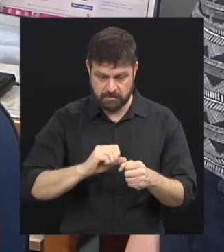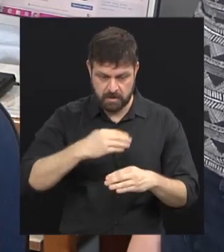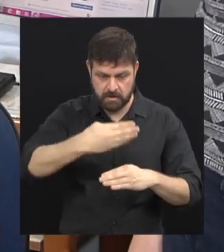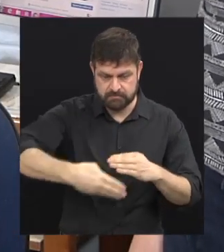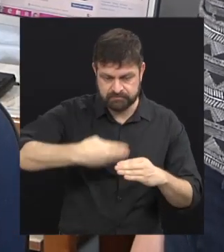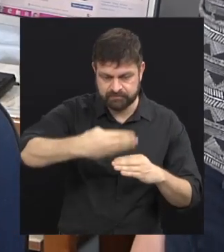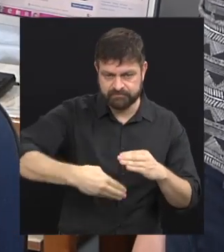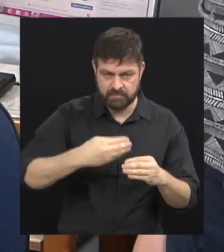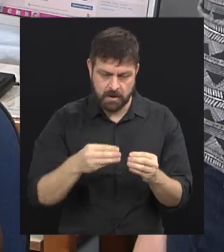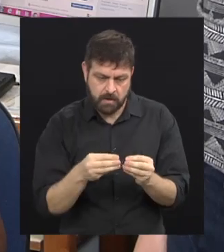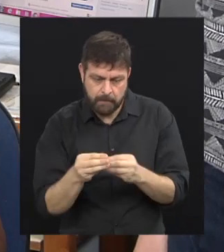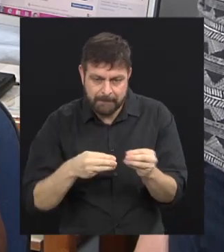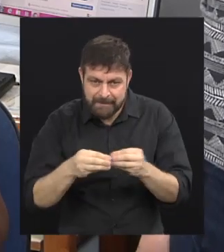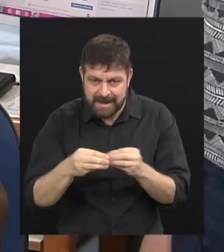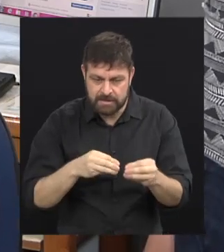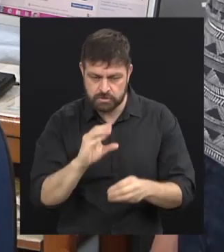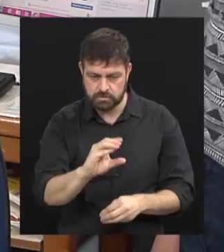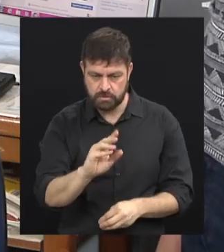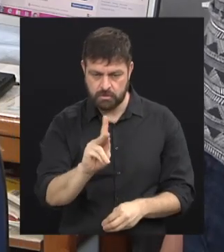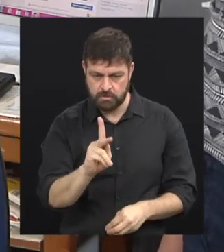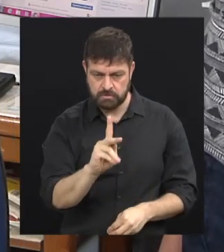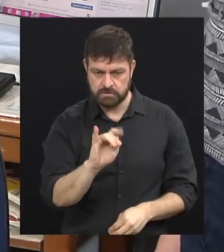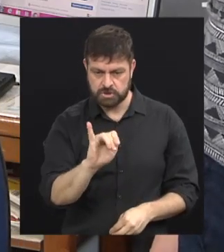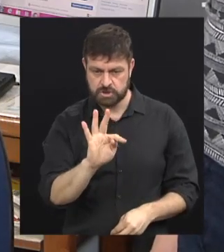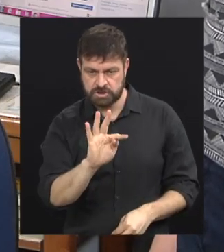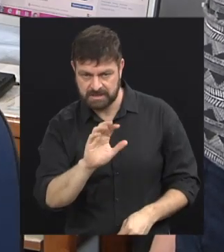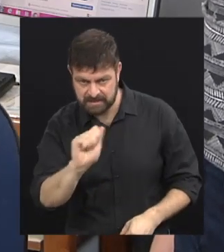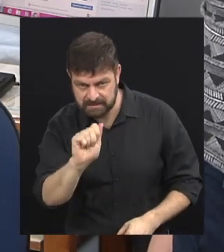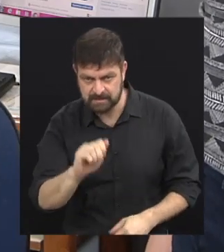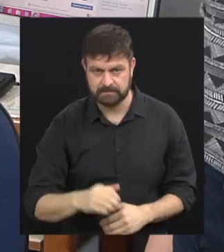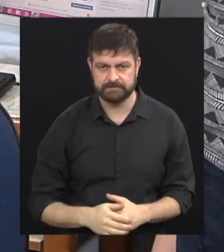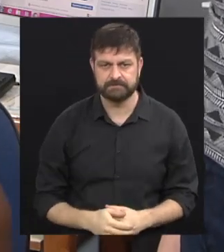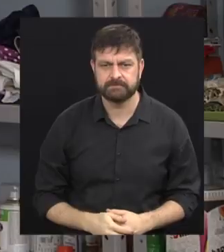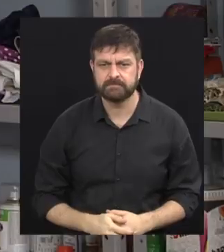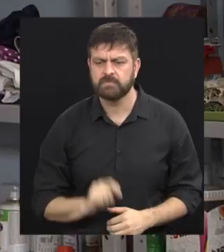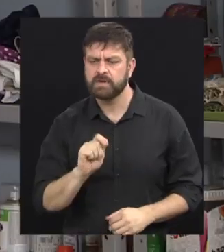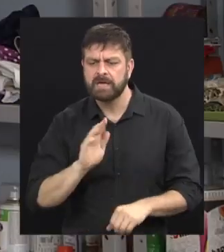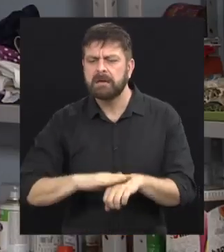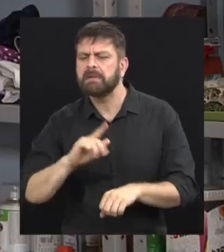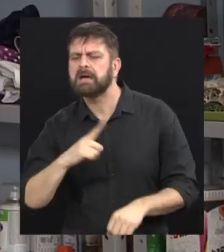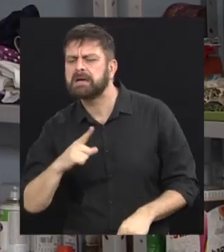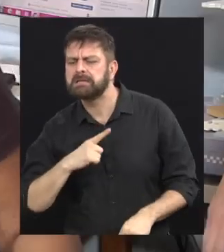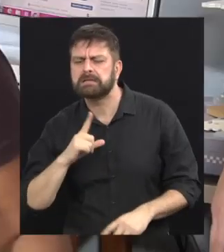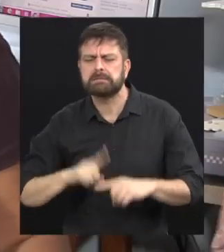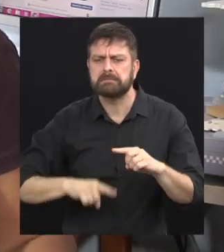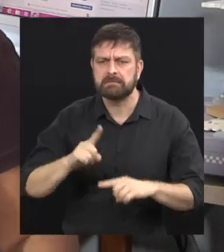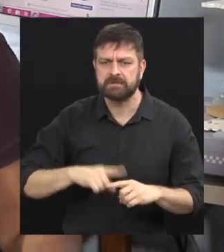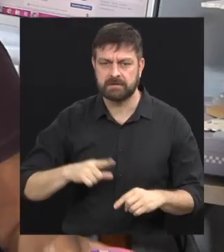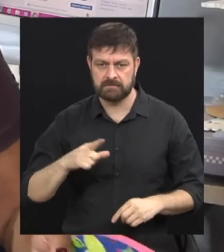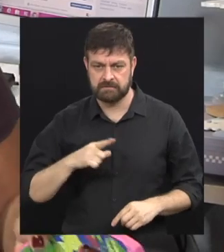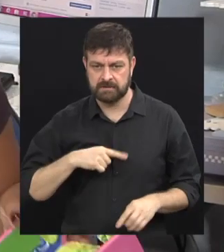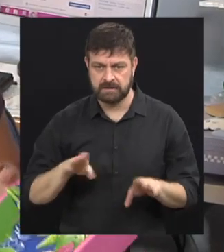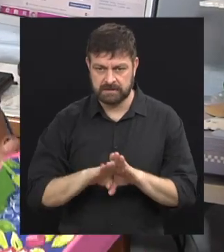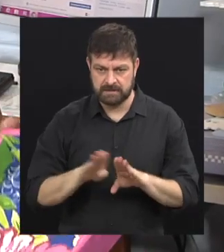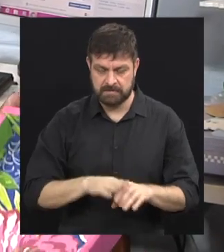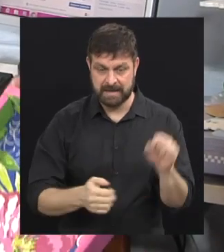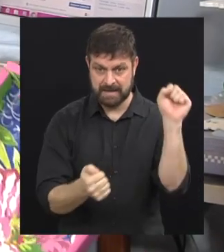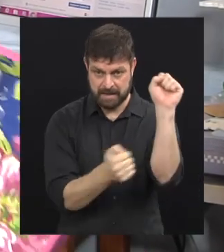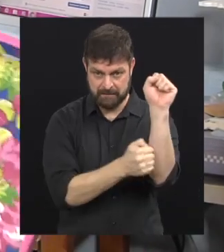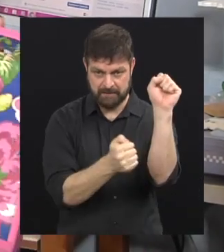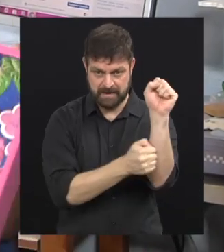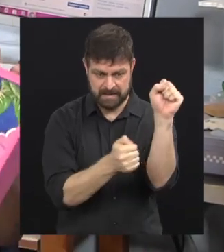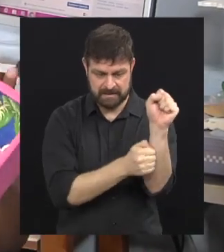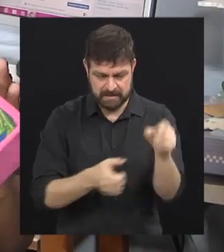artesanato, na chita. O que mais tem de produto que sai daqui? são os MCDF, a madeira